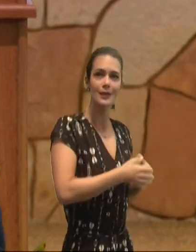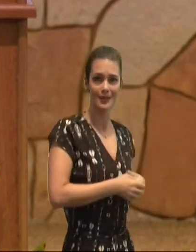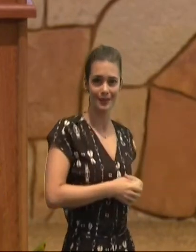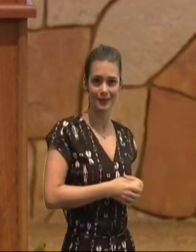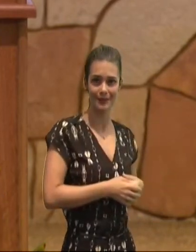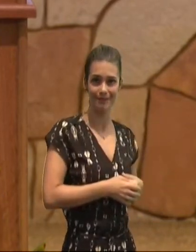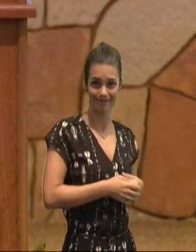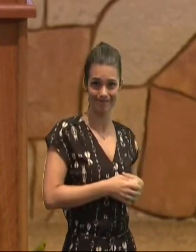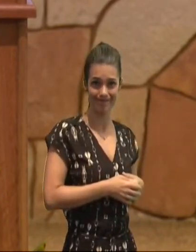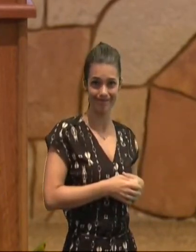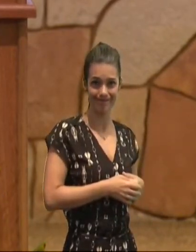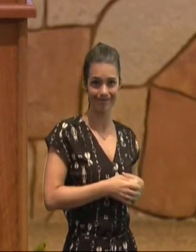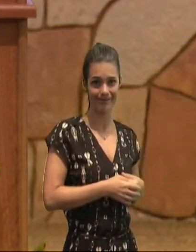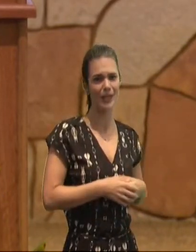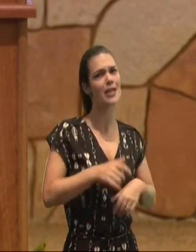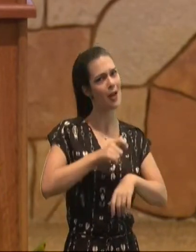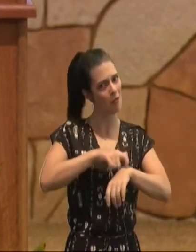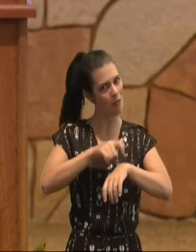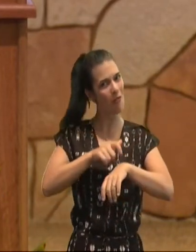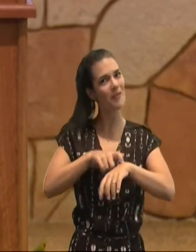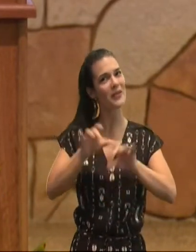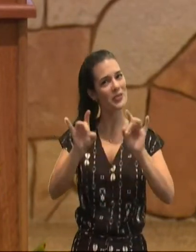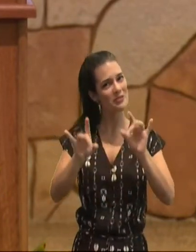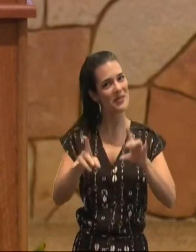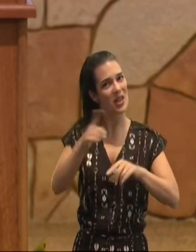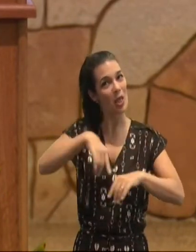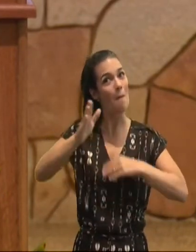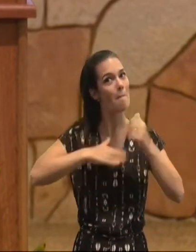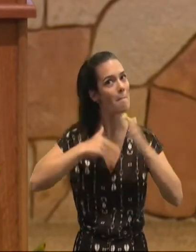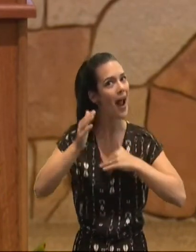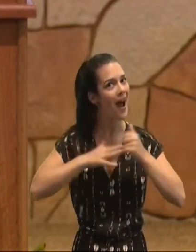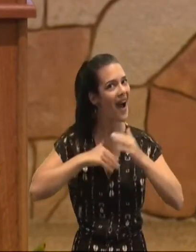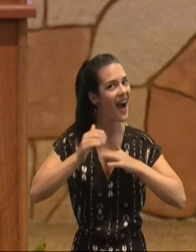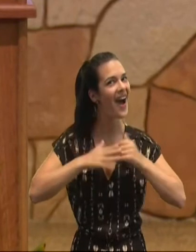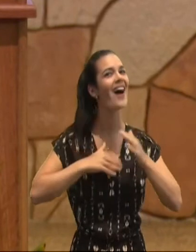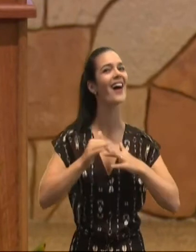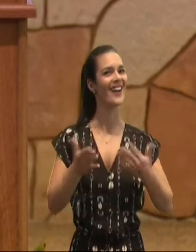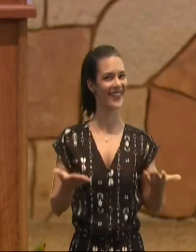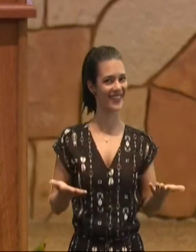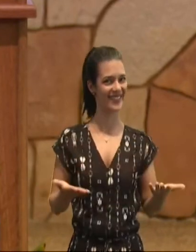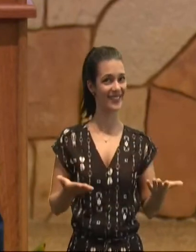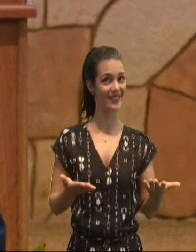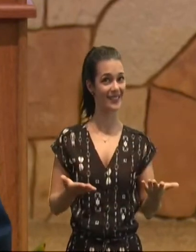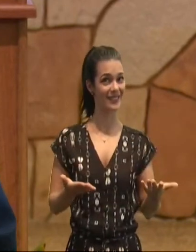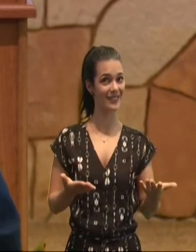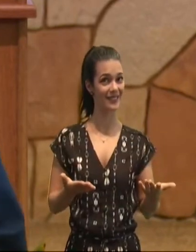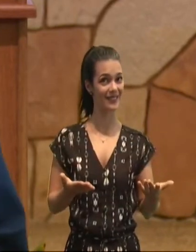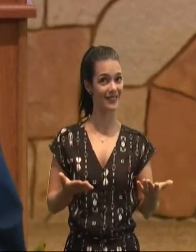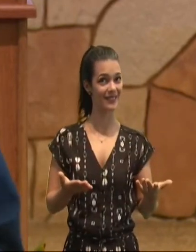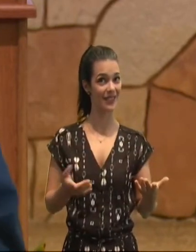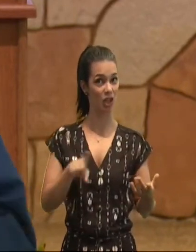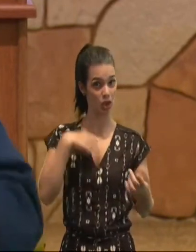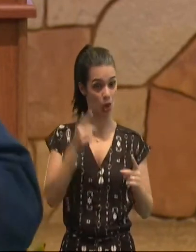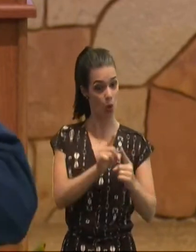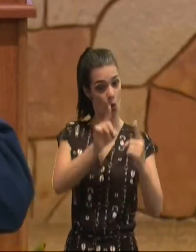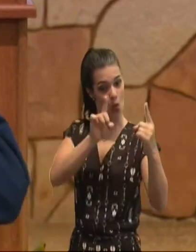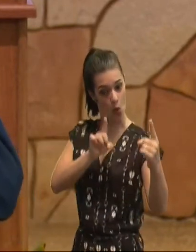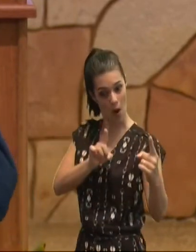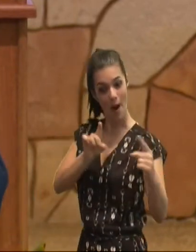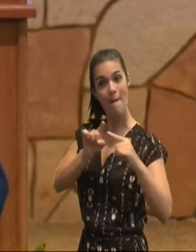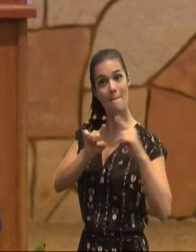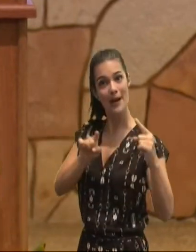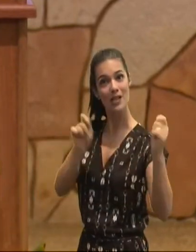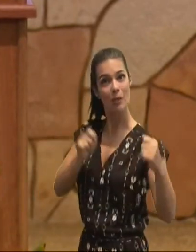e esse é um tempo, propício, para isso, porque, mesmo, distante, socialmente, nós, podemos